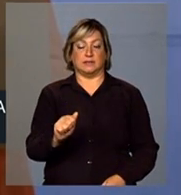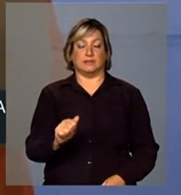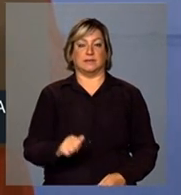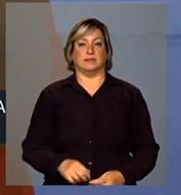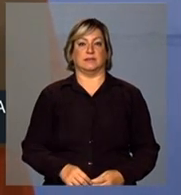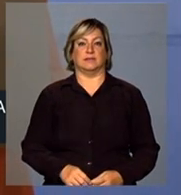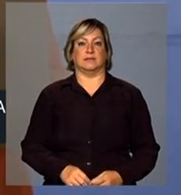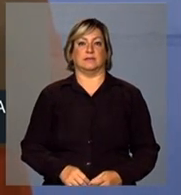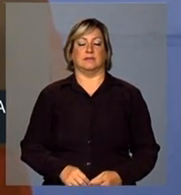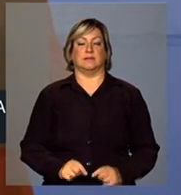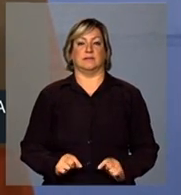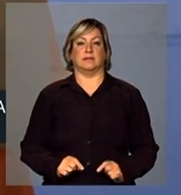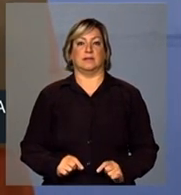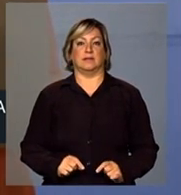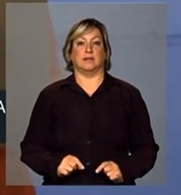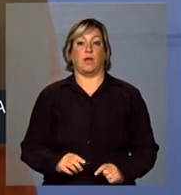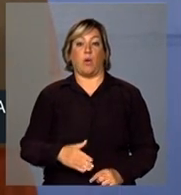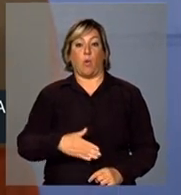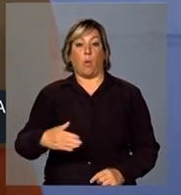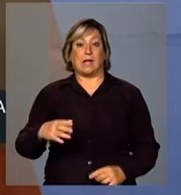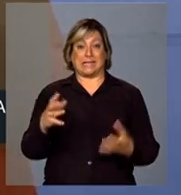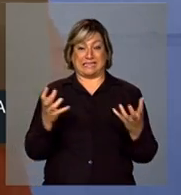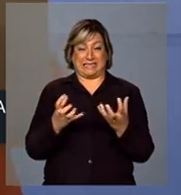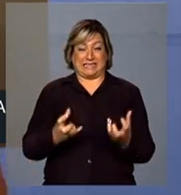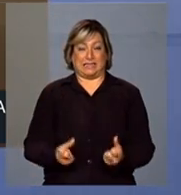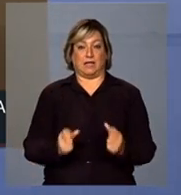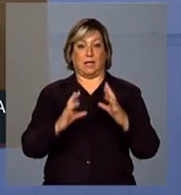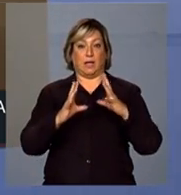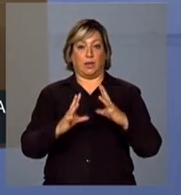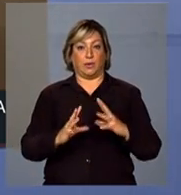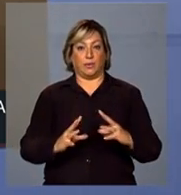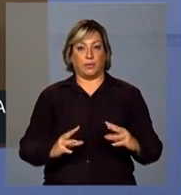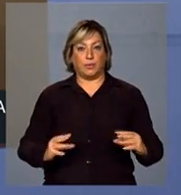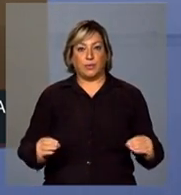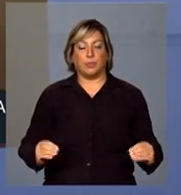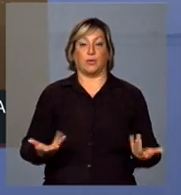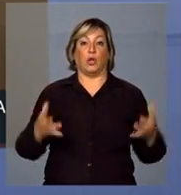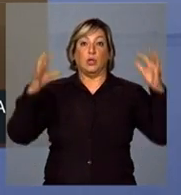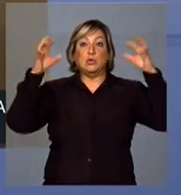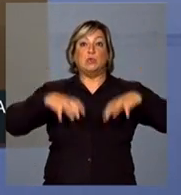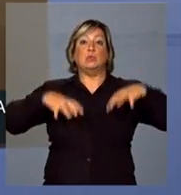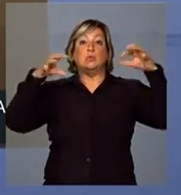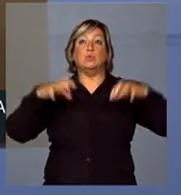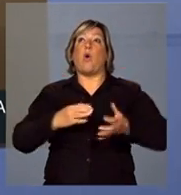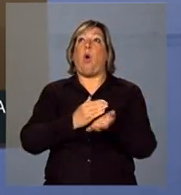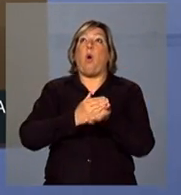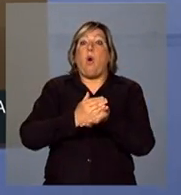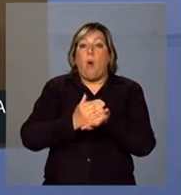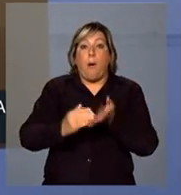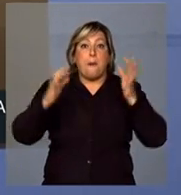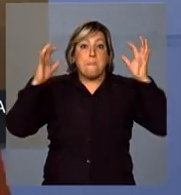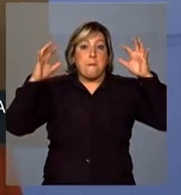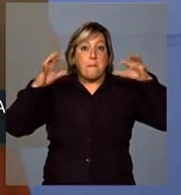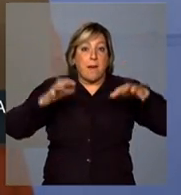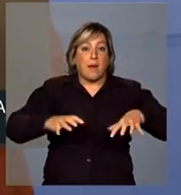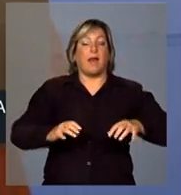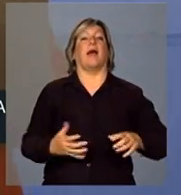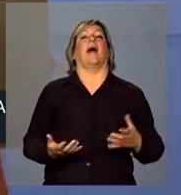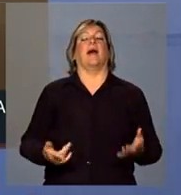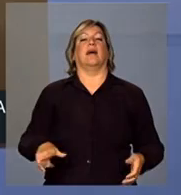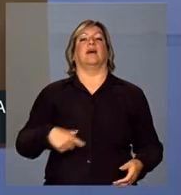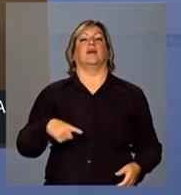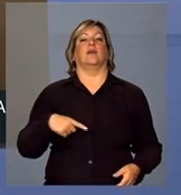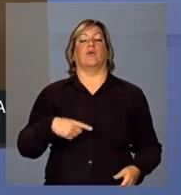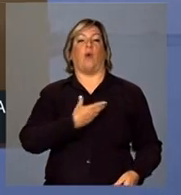assim que a seca pare, assim que a chuva comece, o governo federal